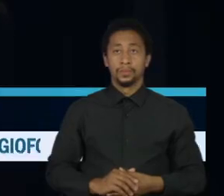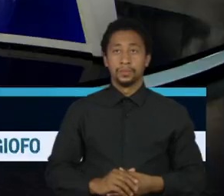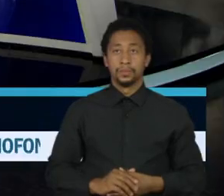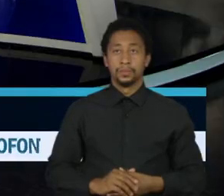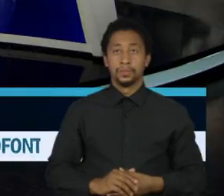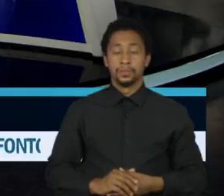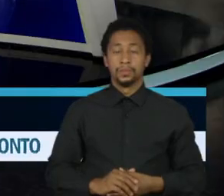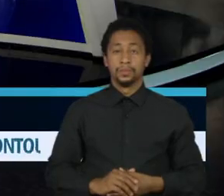notícia.